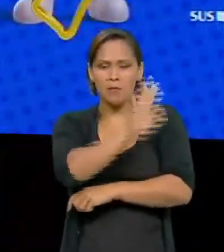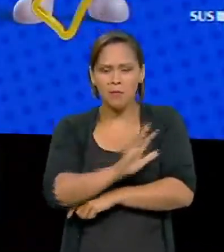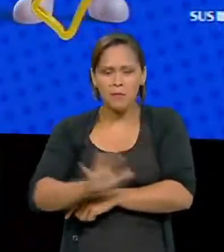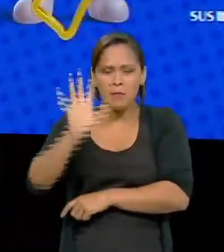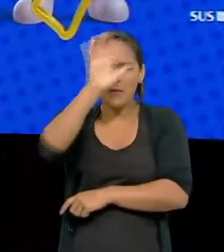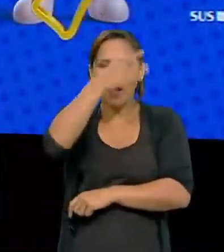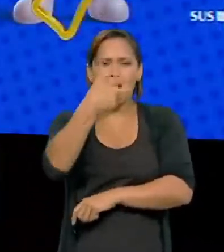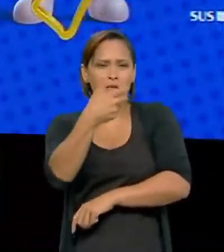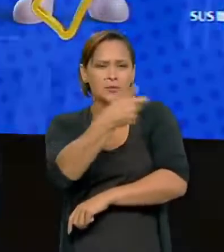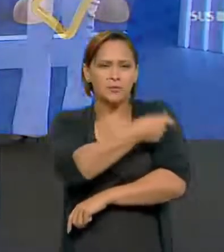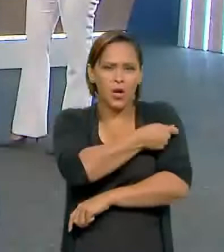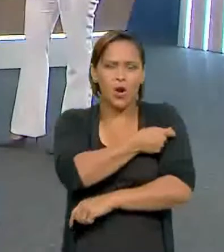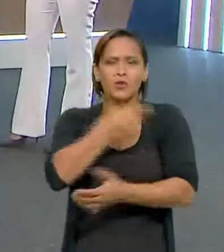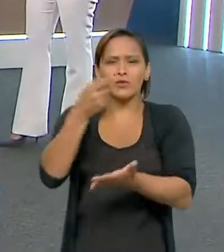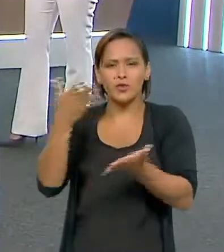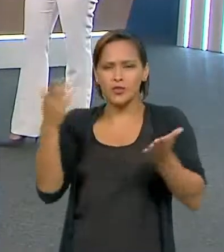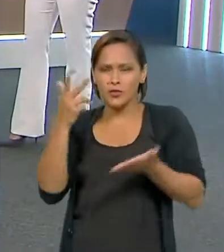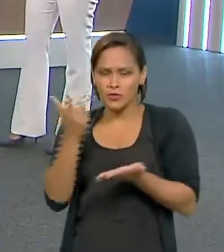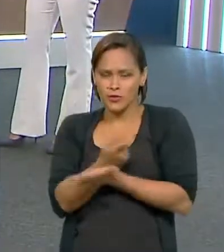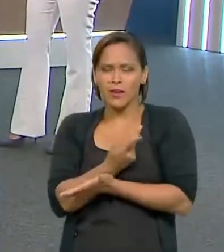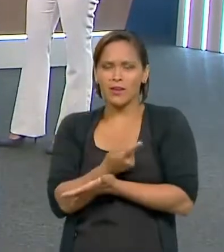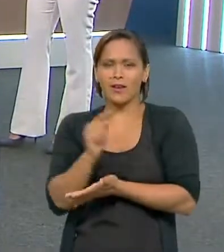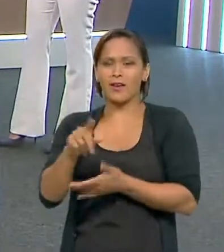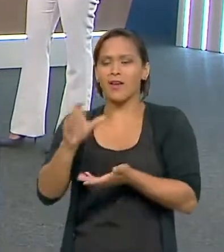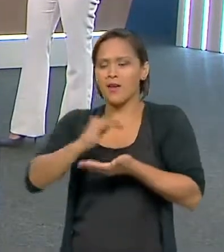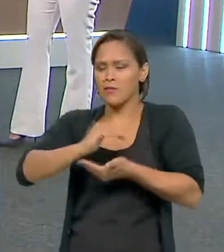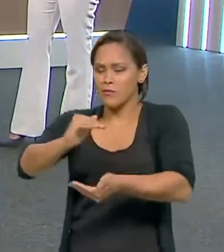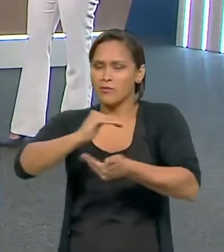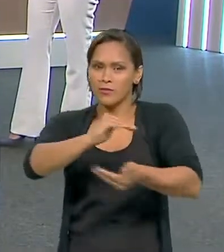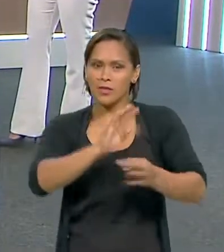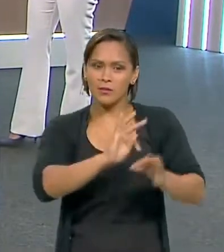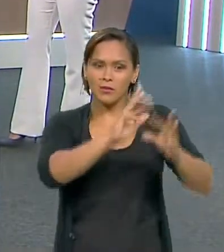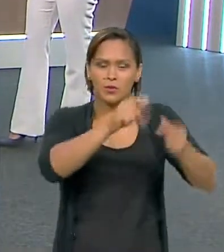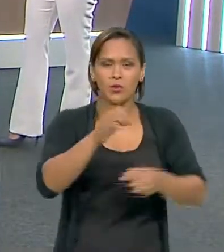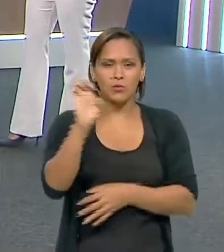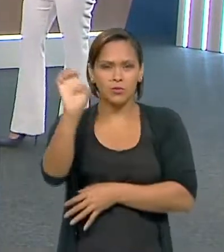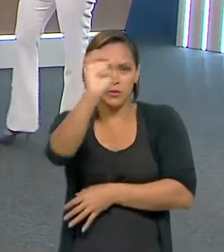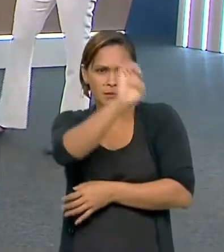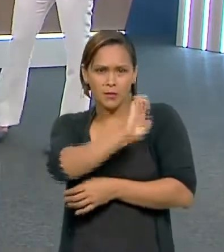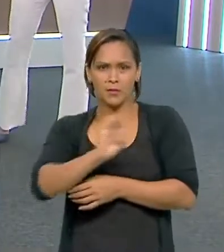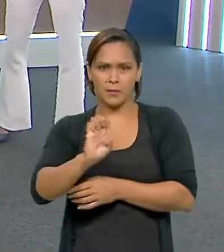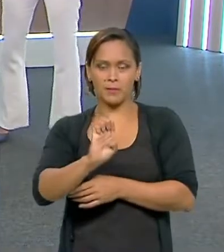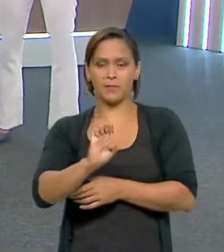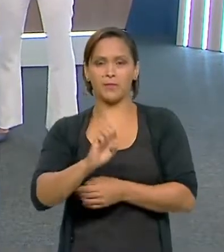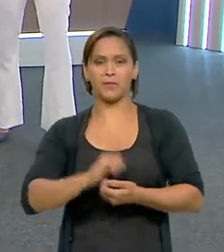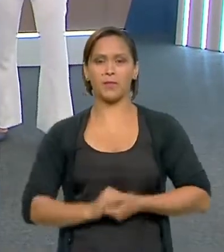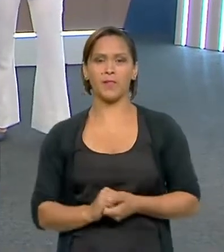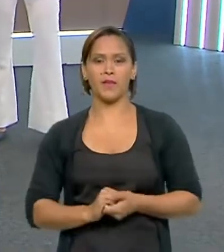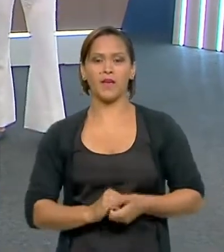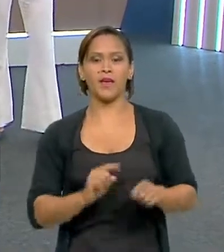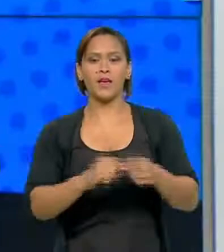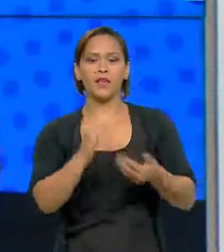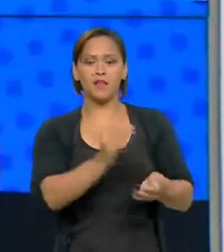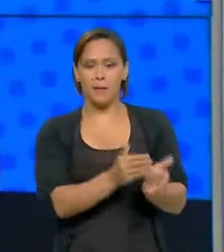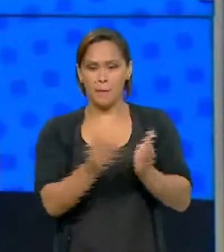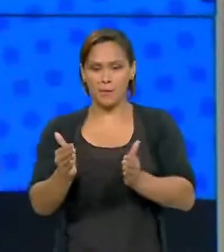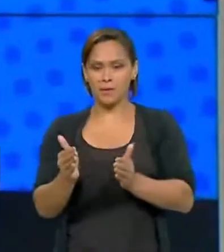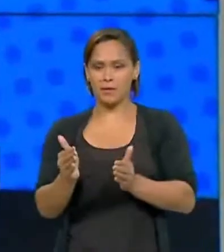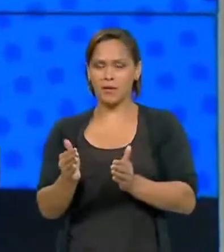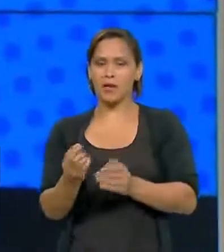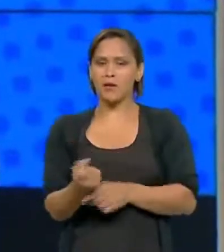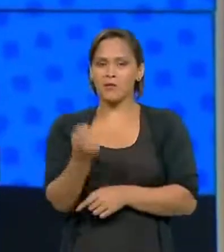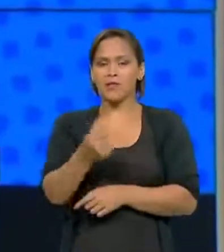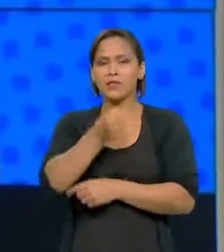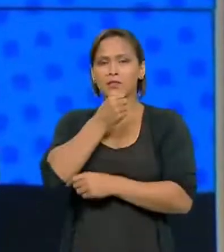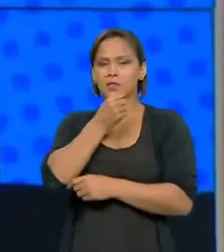as doses aplicadas, as doses distribuídas para todos os estados. Pois bem, e nesse primeiro bloco, cada